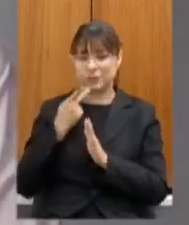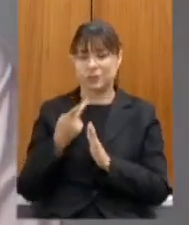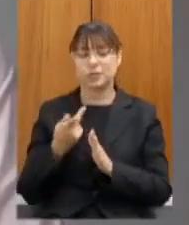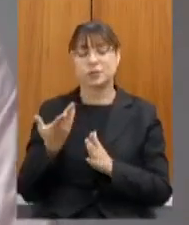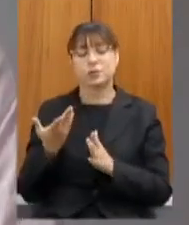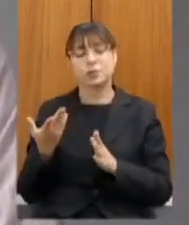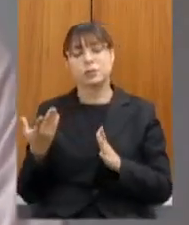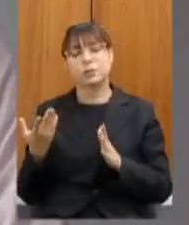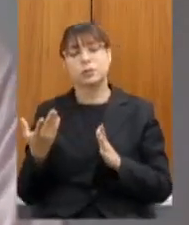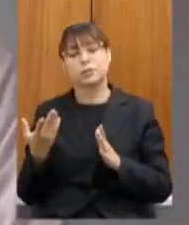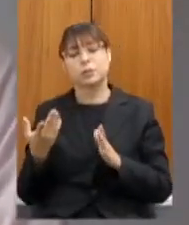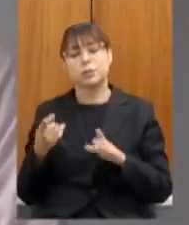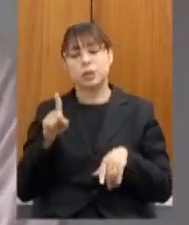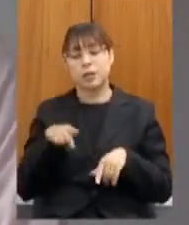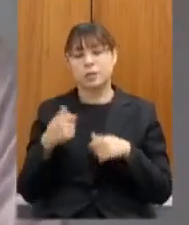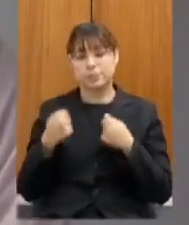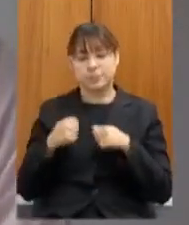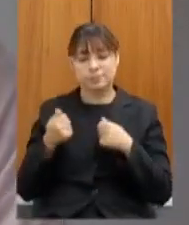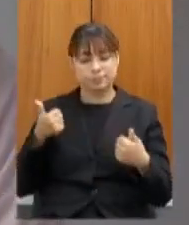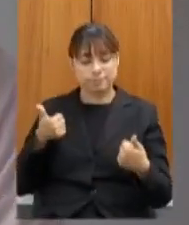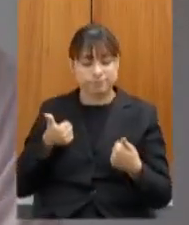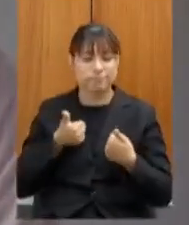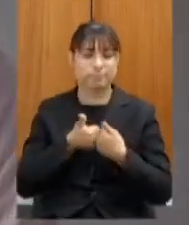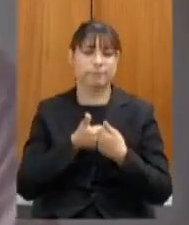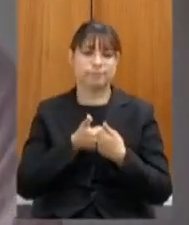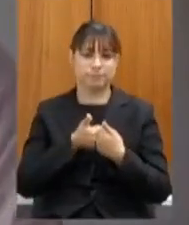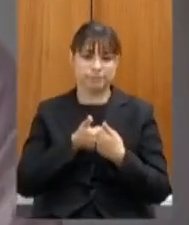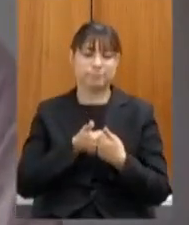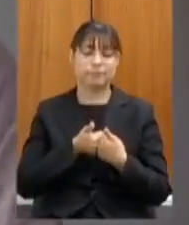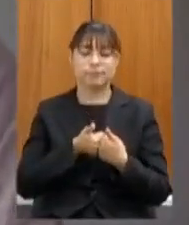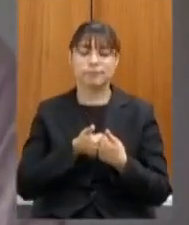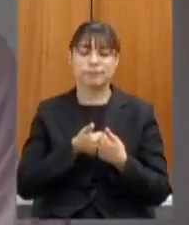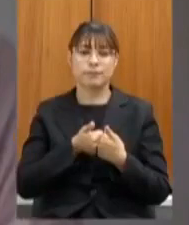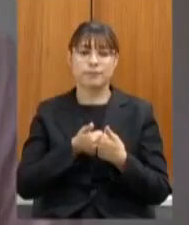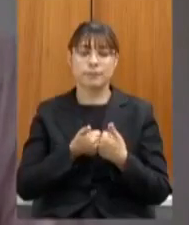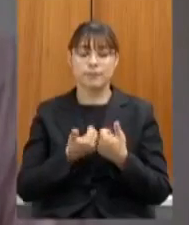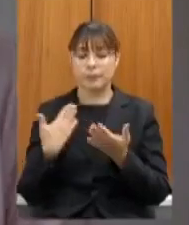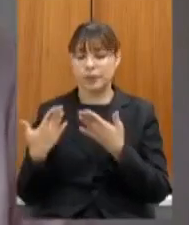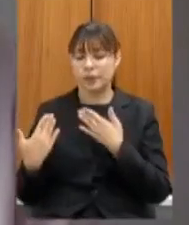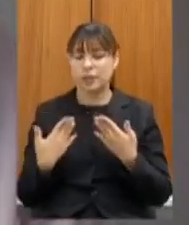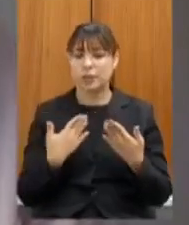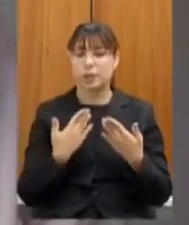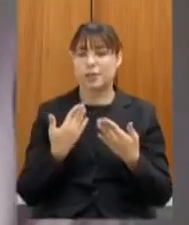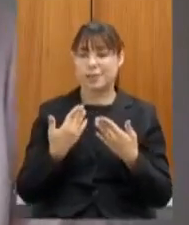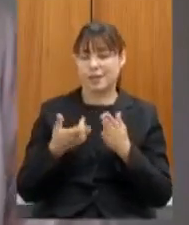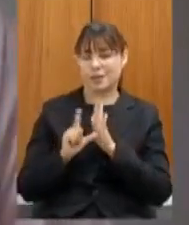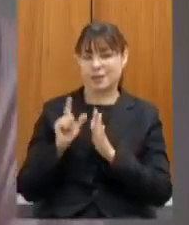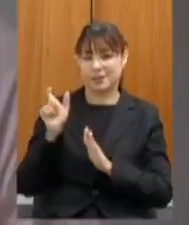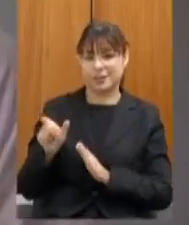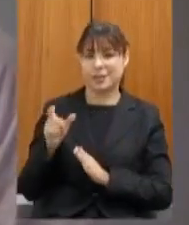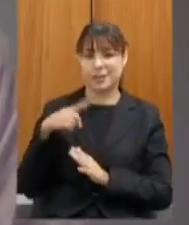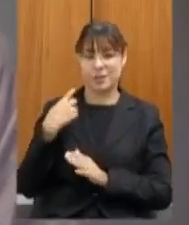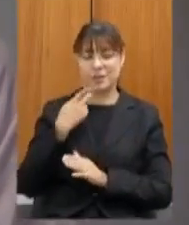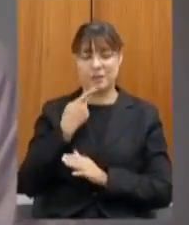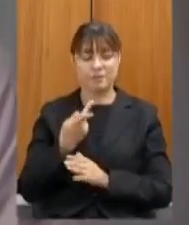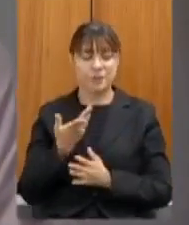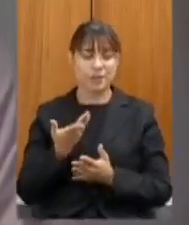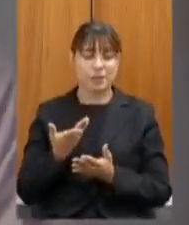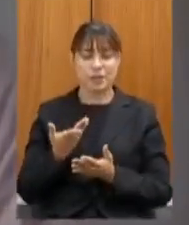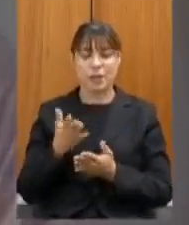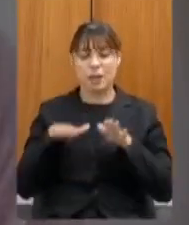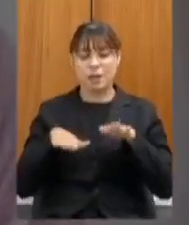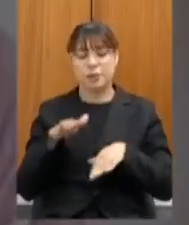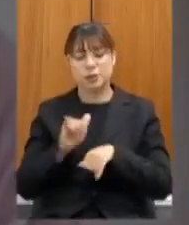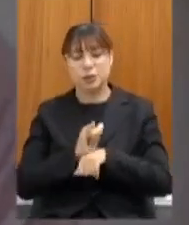estreitamento da aproximação e o que eu venho percebendo estava ouvindo o senhor que talvez as